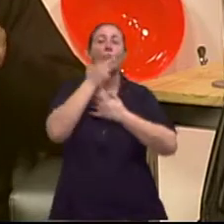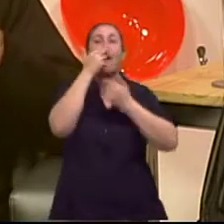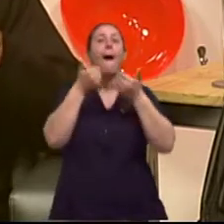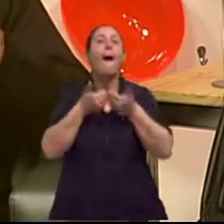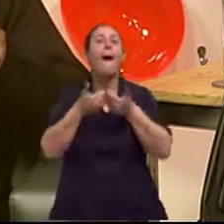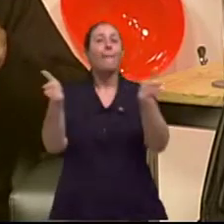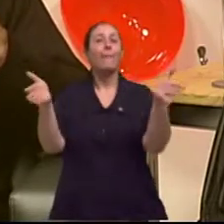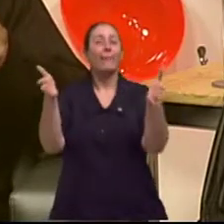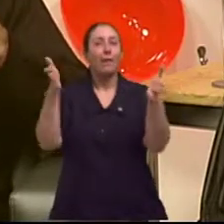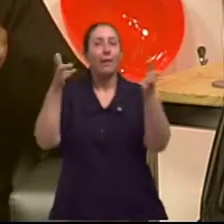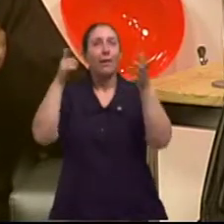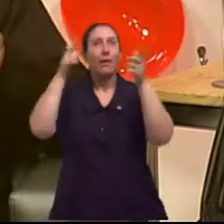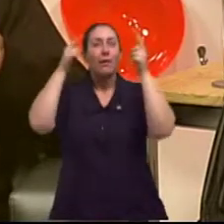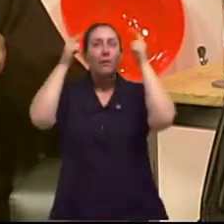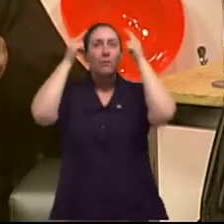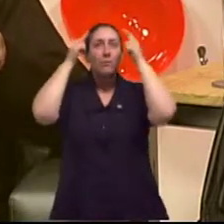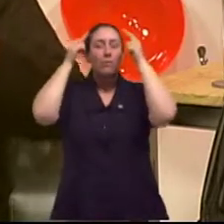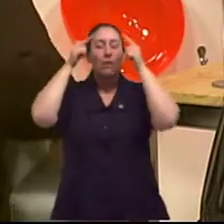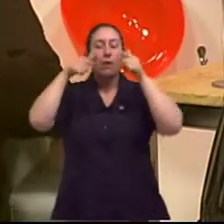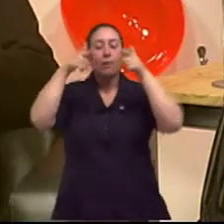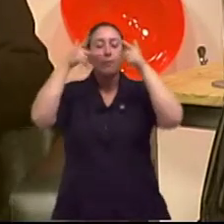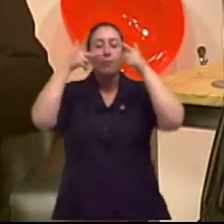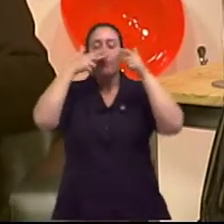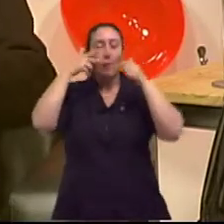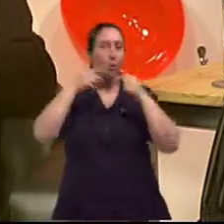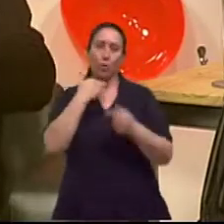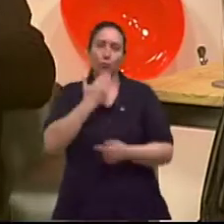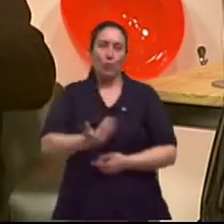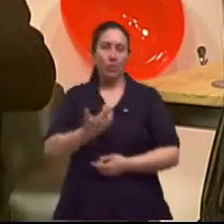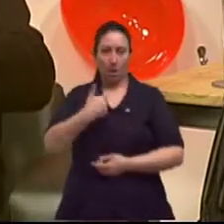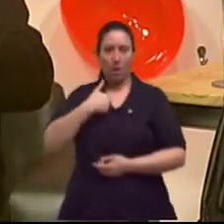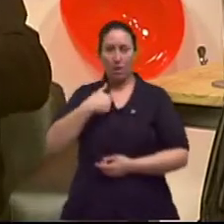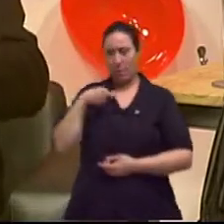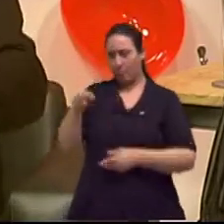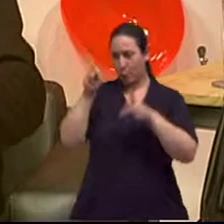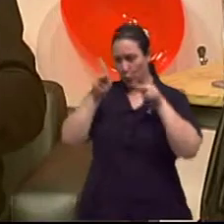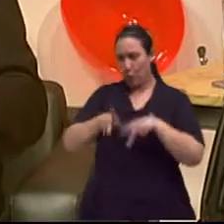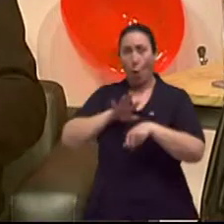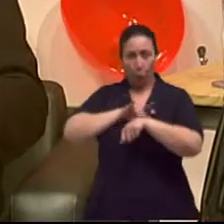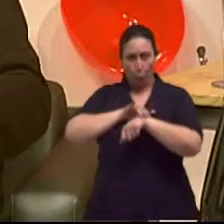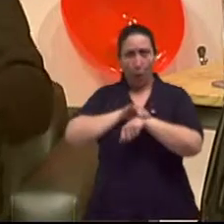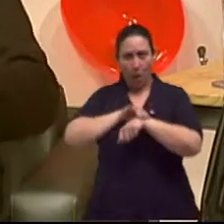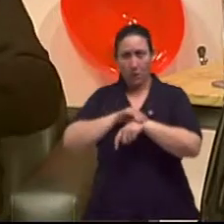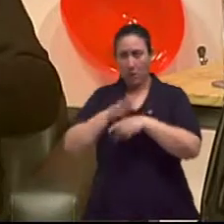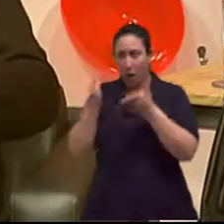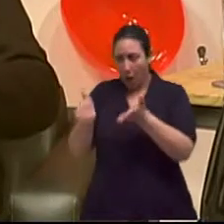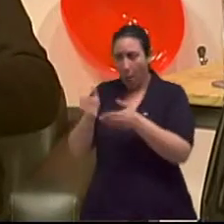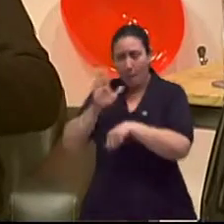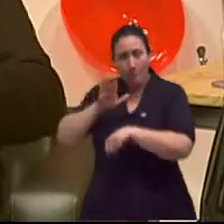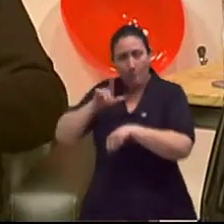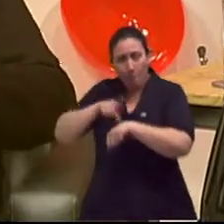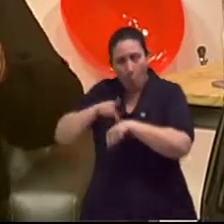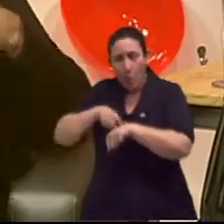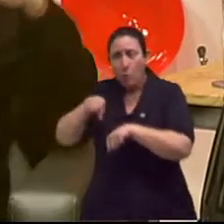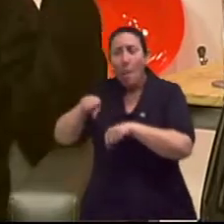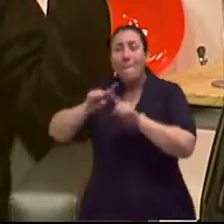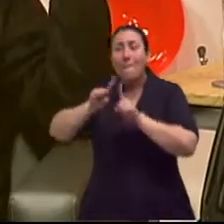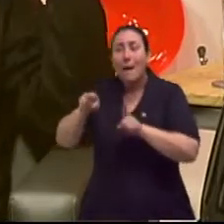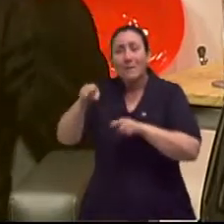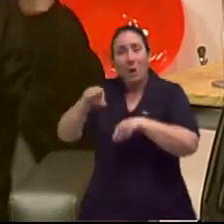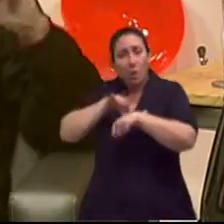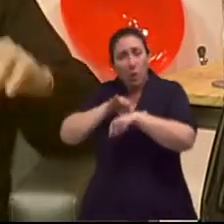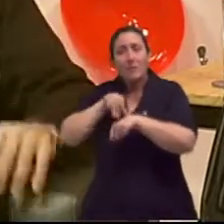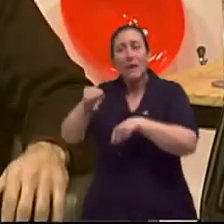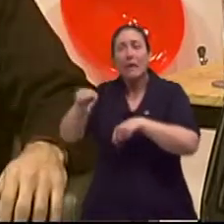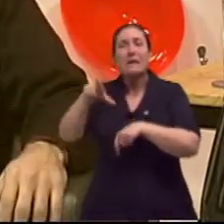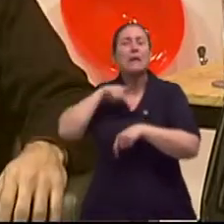porta do tempo e do espaço. Então, não adianta, às vezes, eu tratar uma pessoa com uma doença que ela está tendo aqui, mas a causa dessa doença está lá